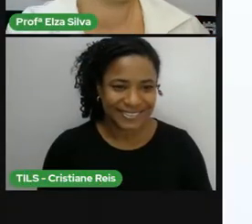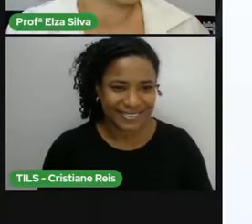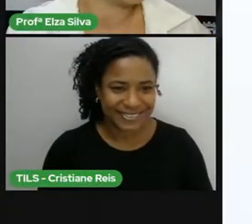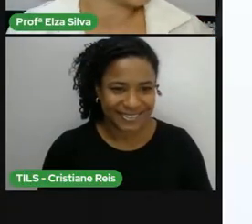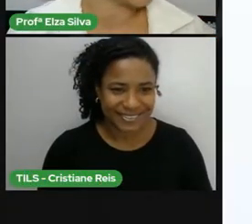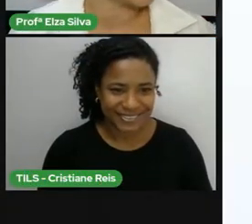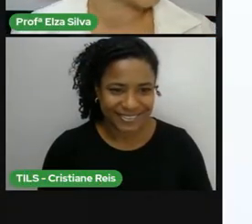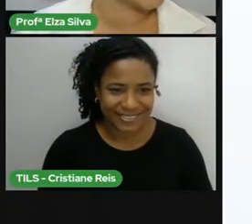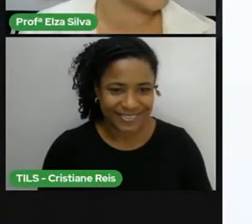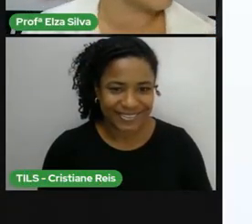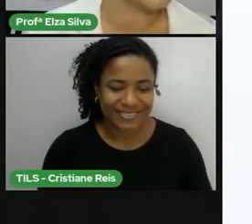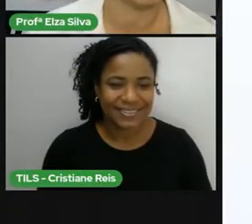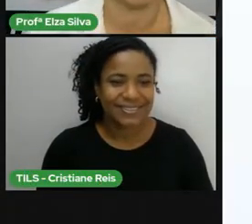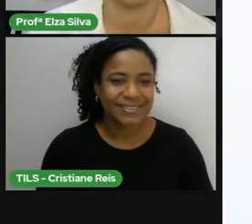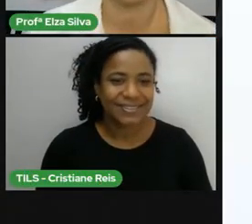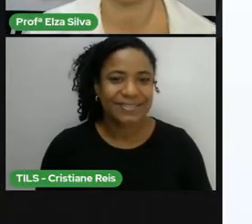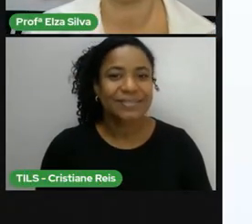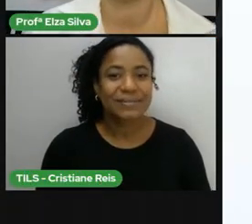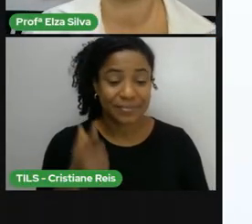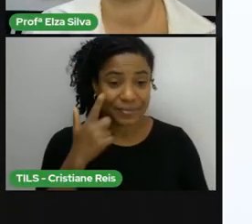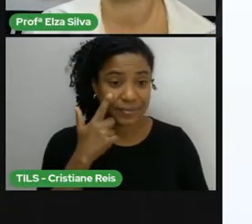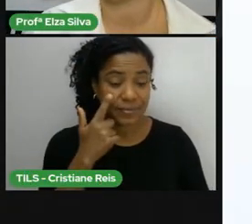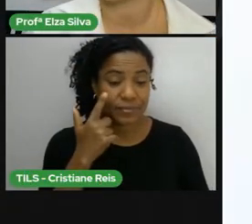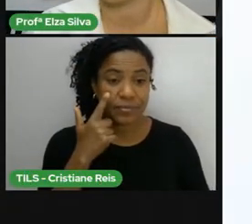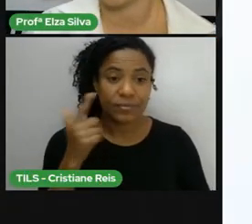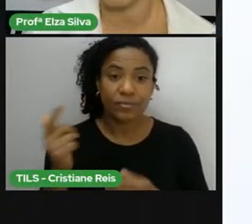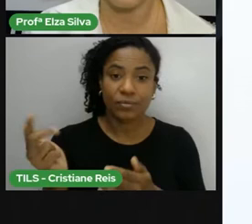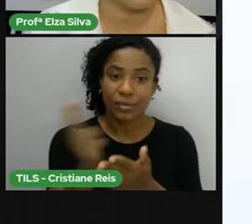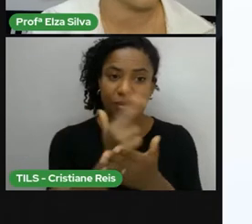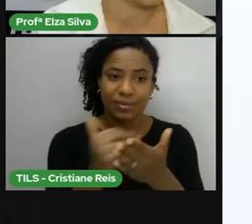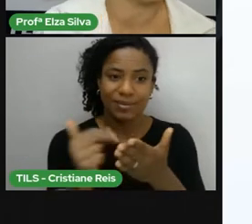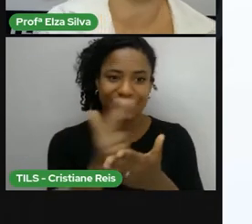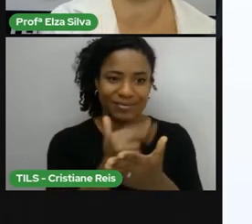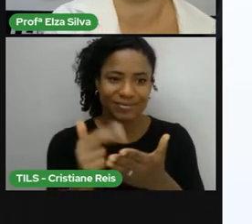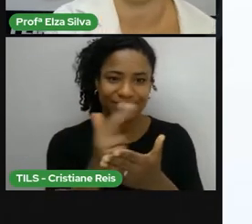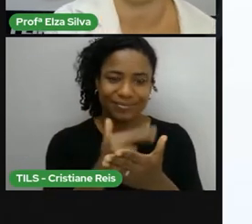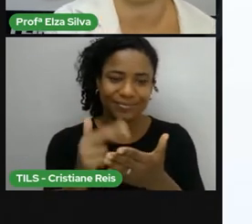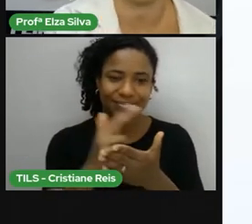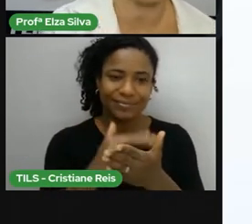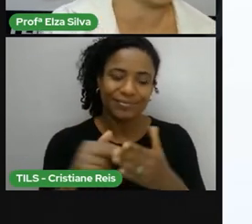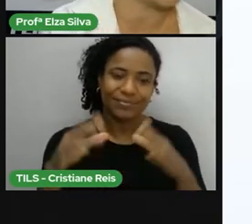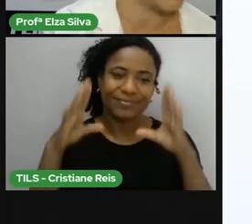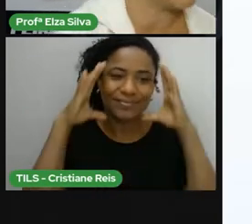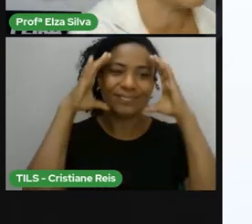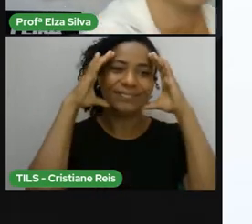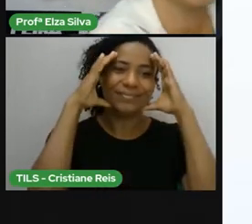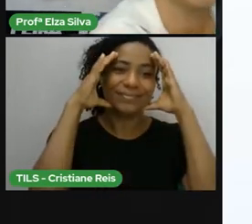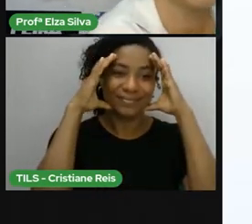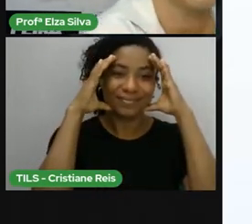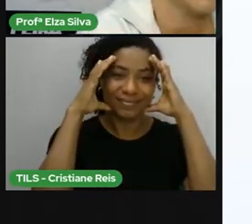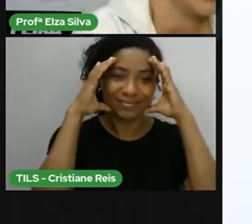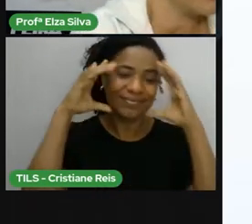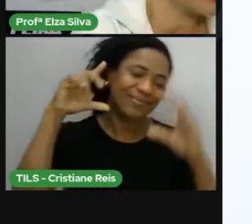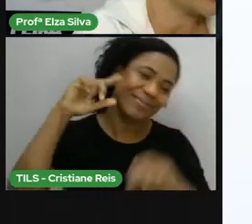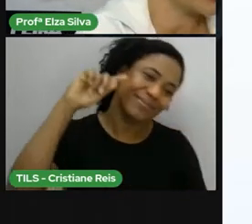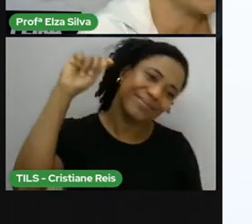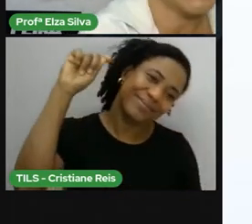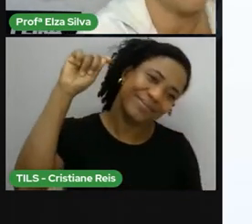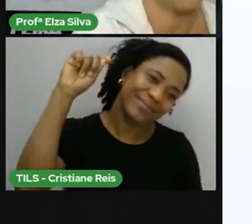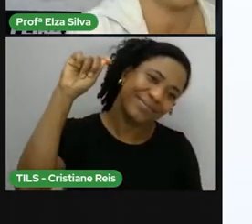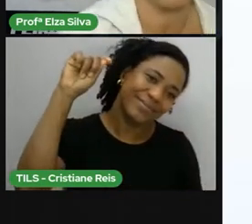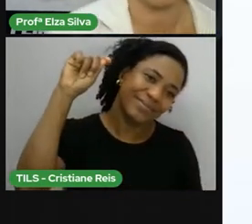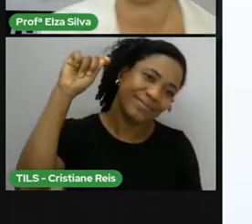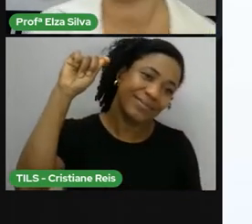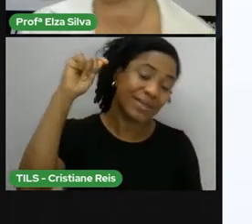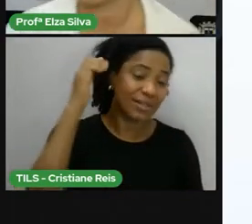Então nós temos aí O desenho Da forca O bonequinho Pendurado E vocês já